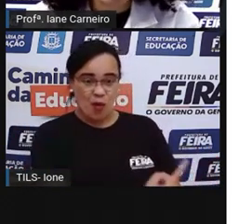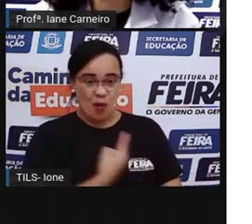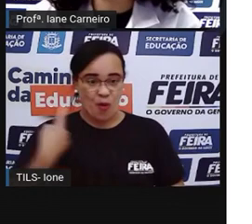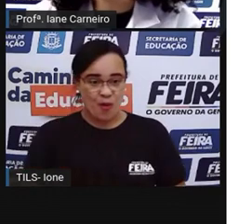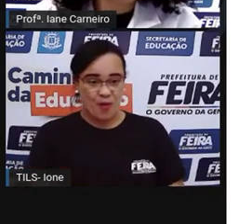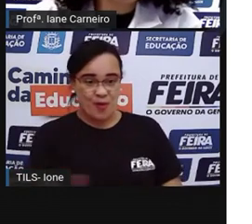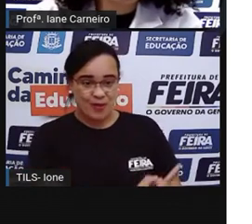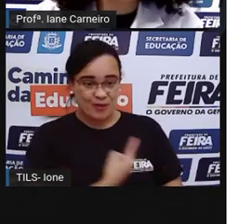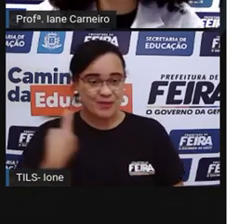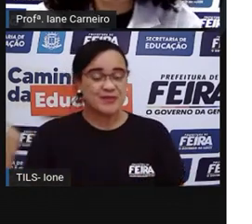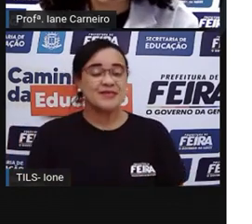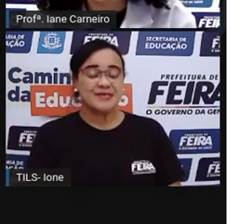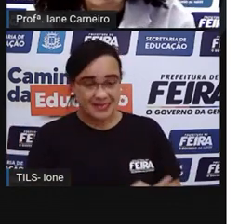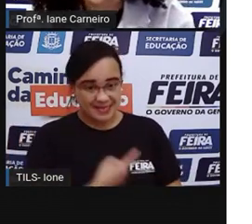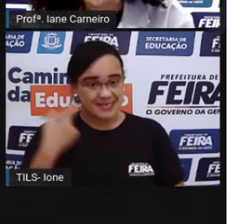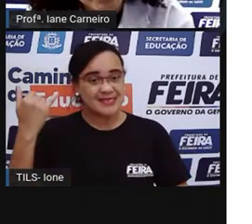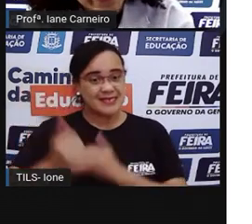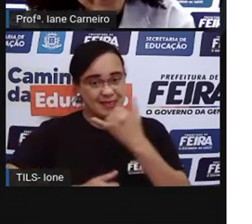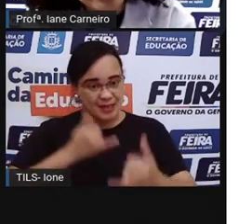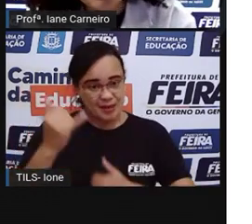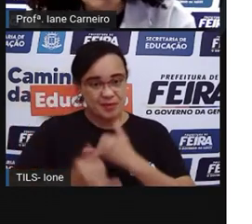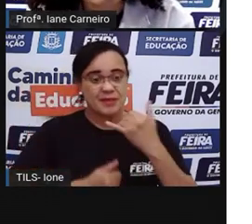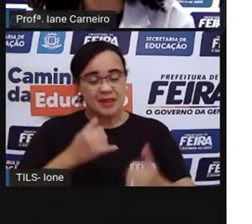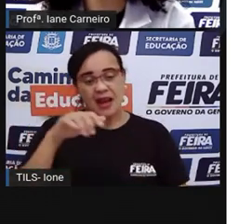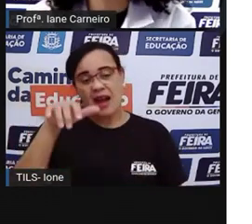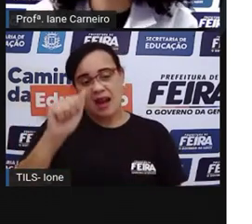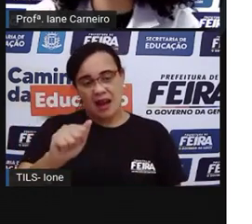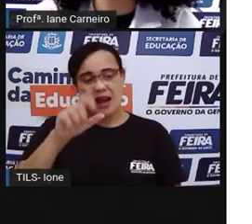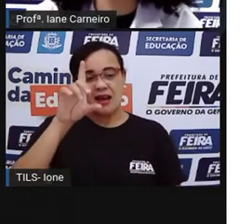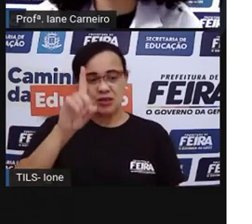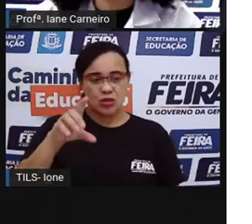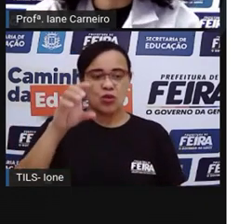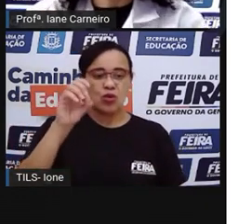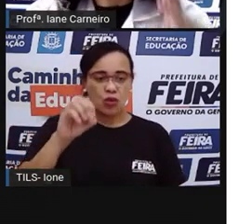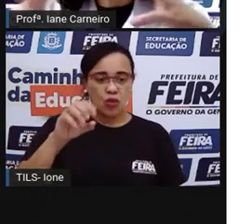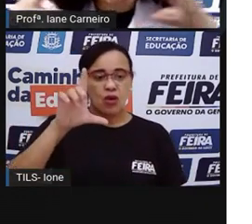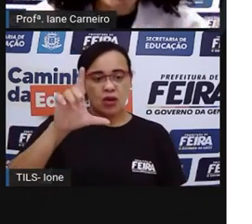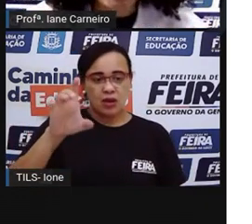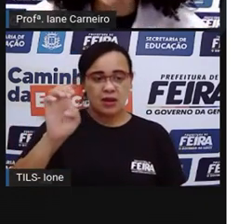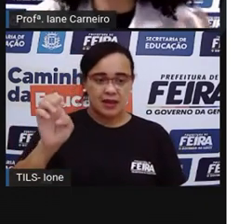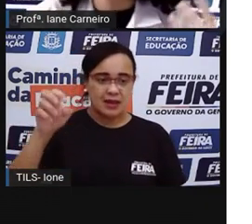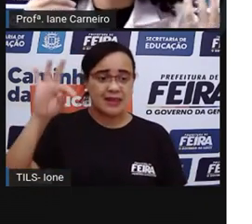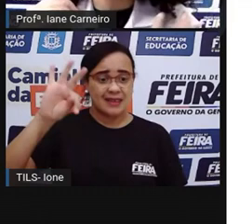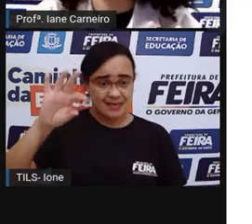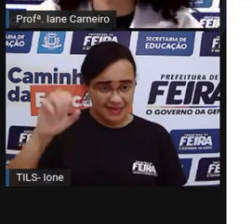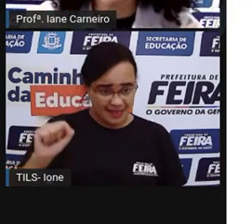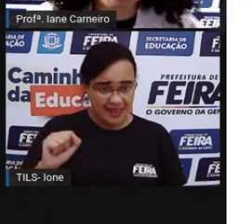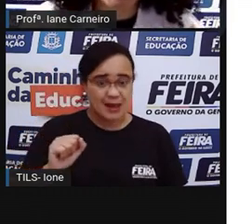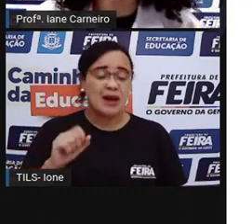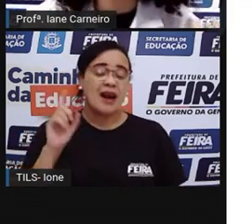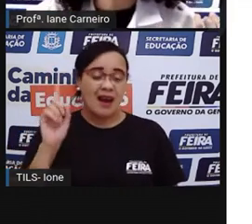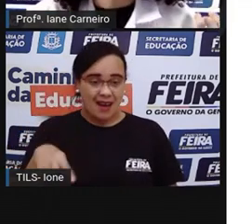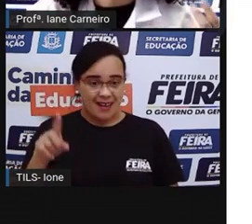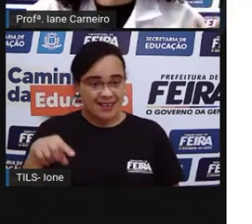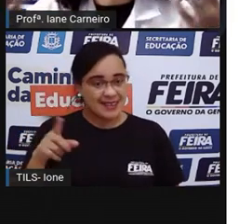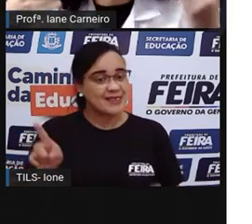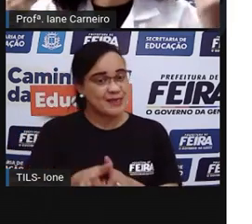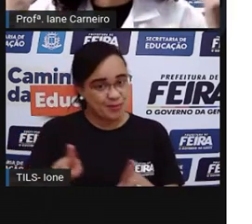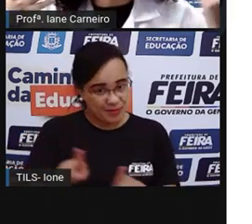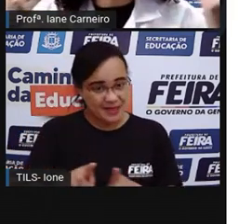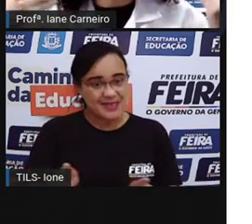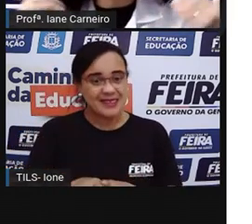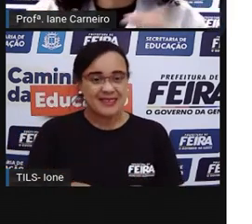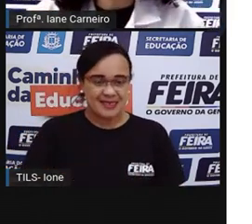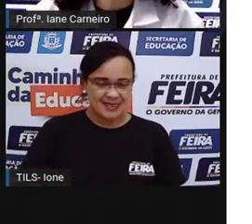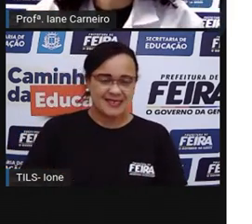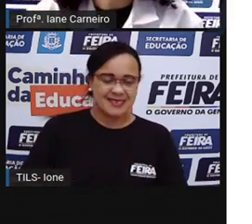brincar... A brincadeira da Adolê também, é uma brincadeira redonda, né? A brincadeira de Adolê, Aquela que